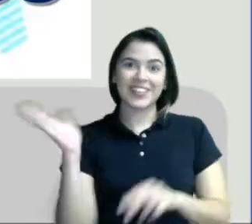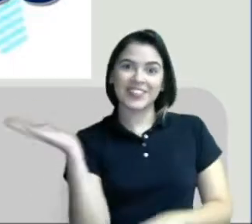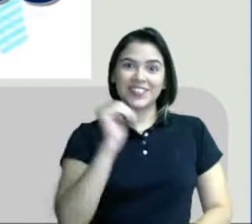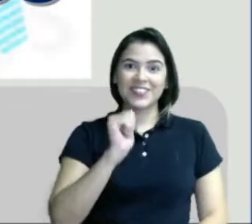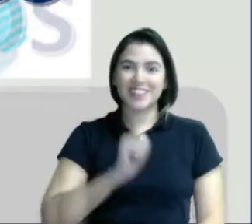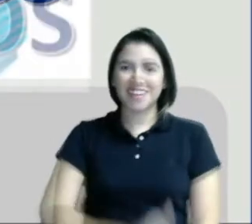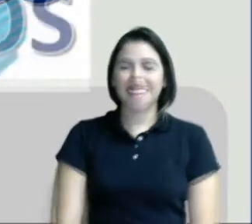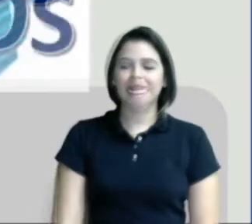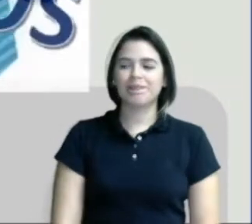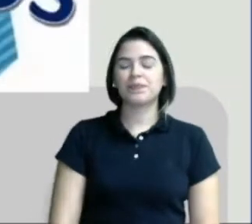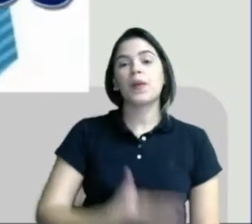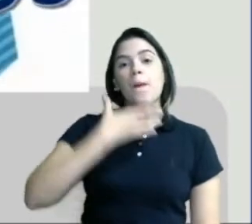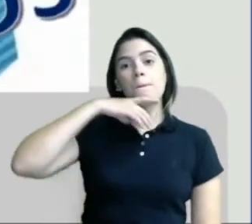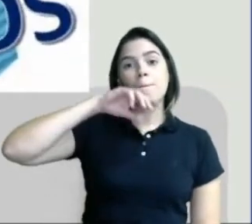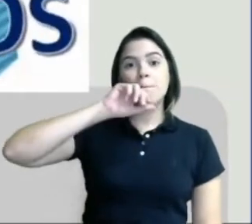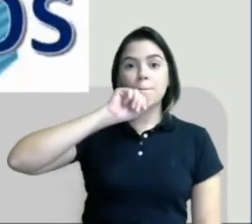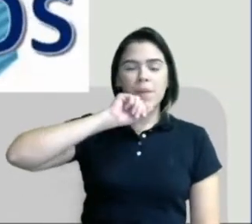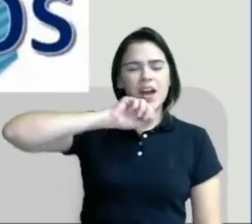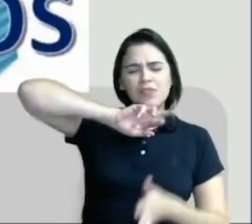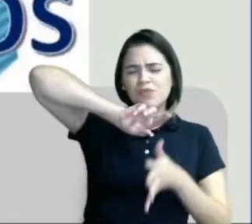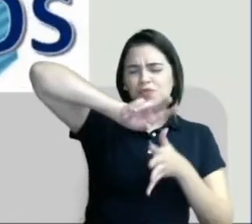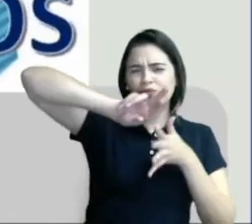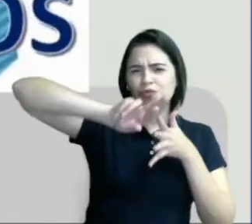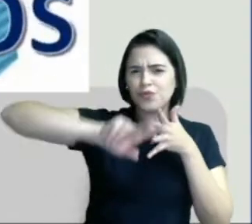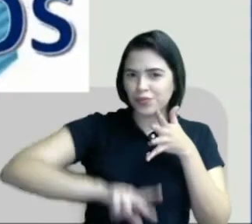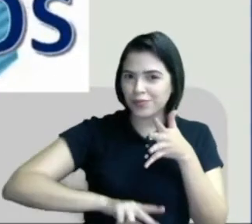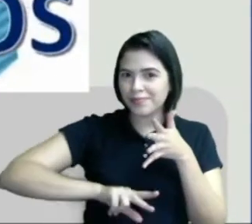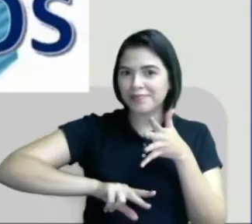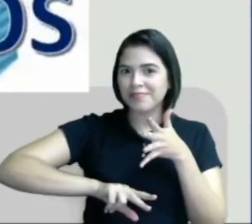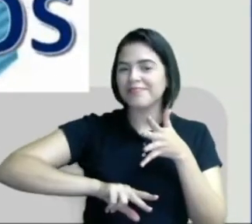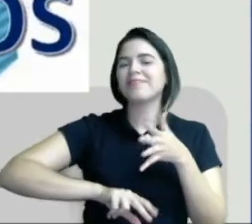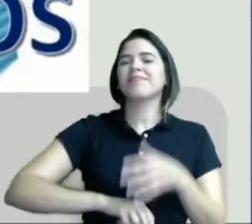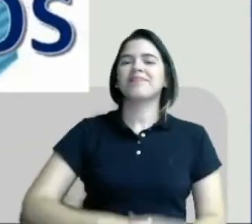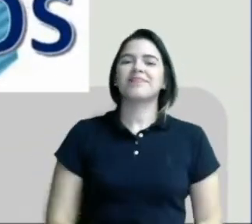Vamos lá? Pais de todos os tipos.